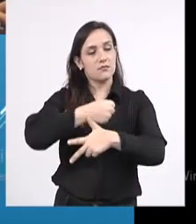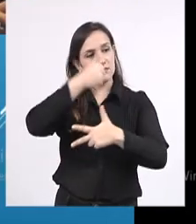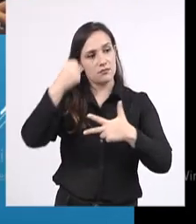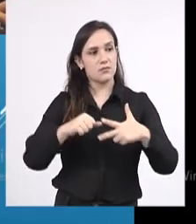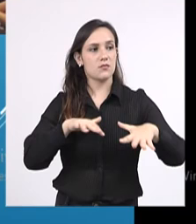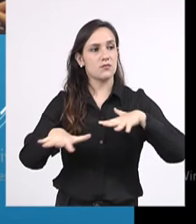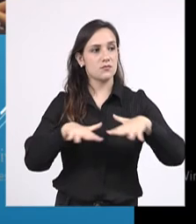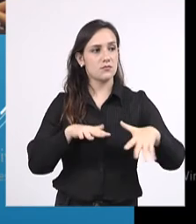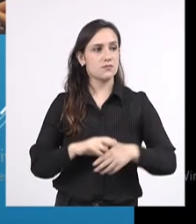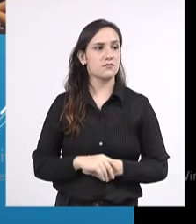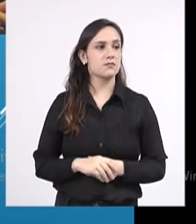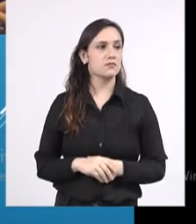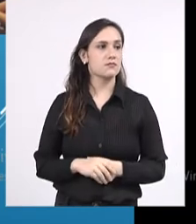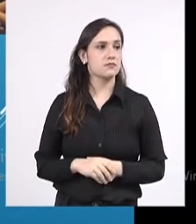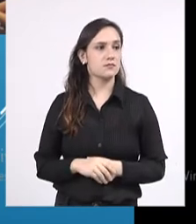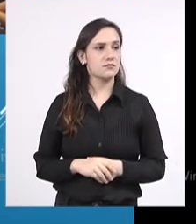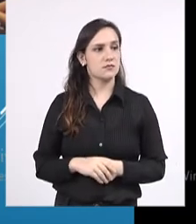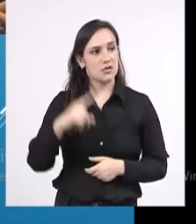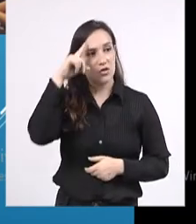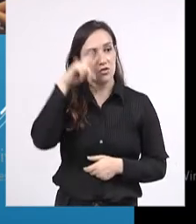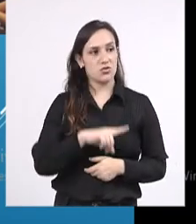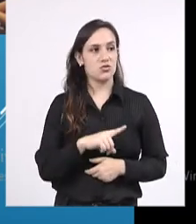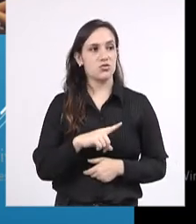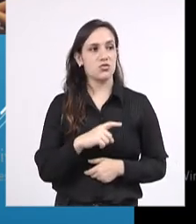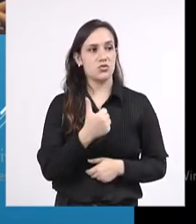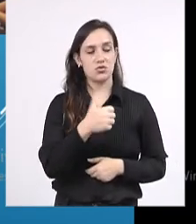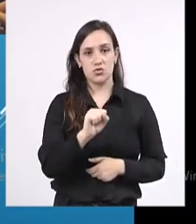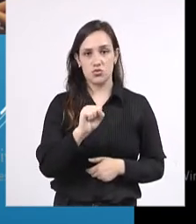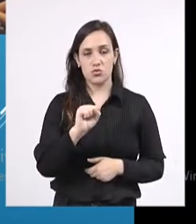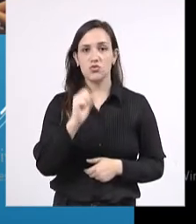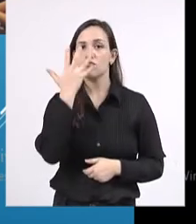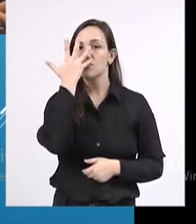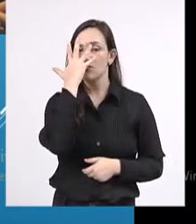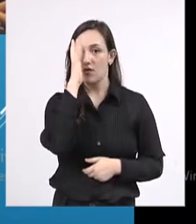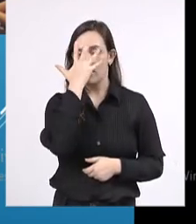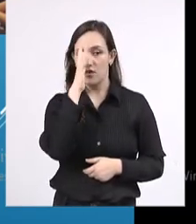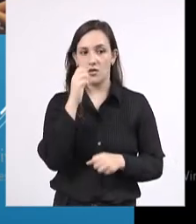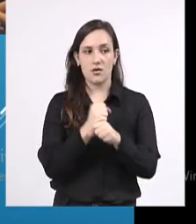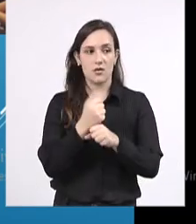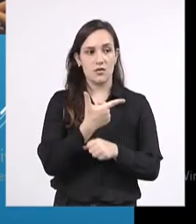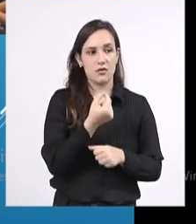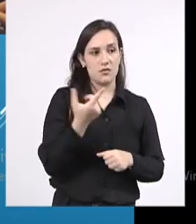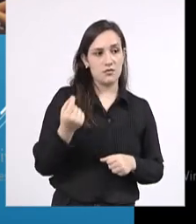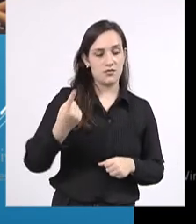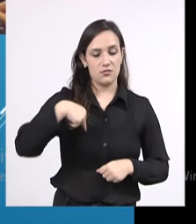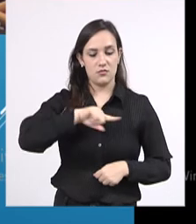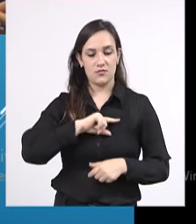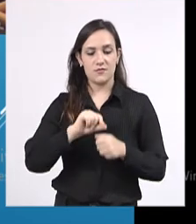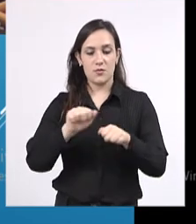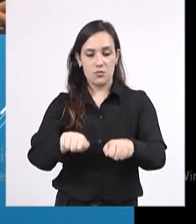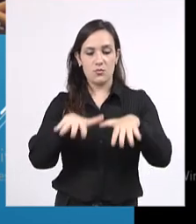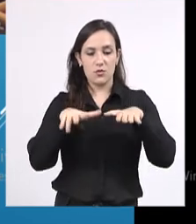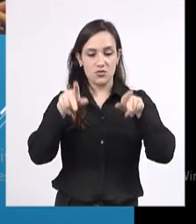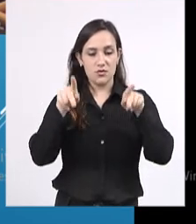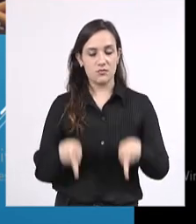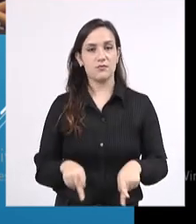Poderes. No dia 18 de fevereiro de 2020, houve uma audiência pública,